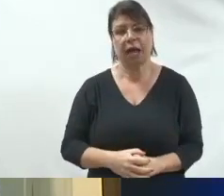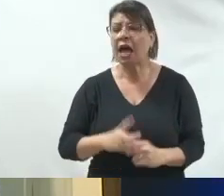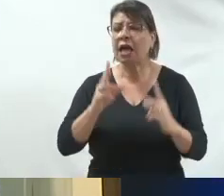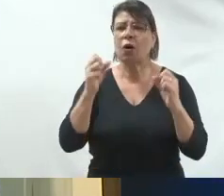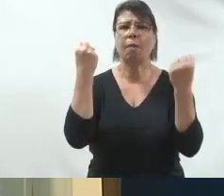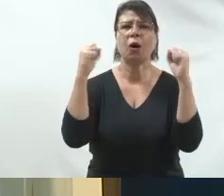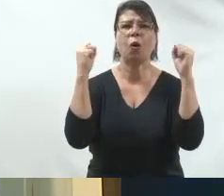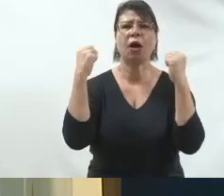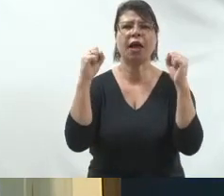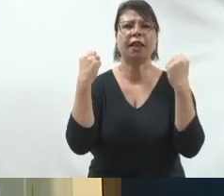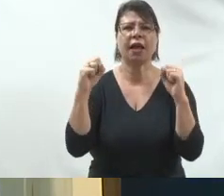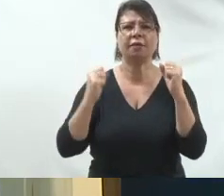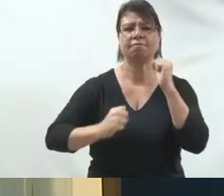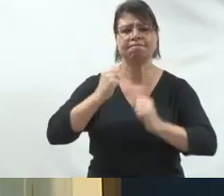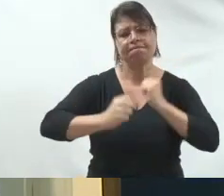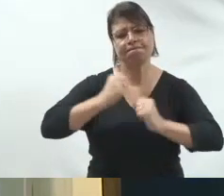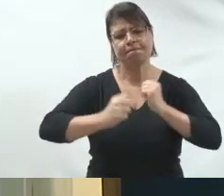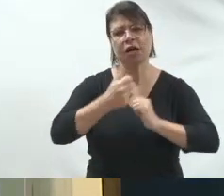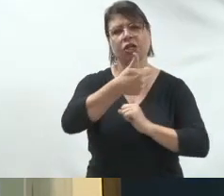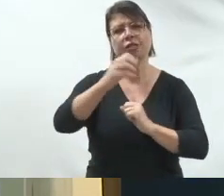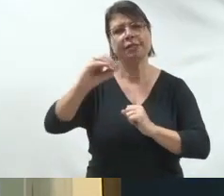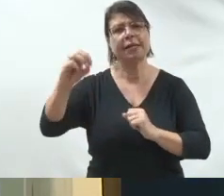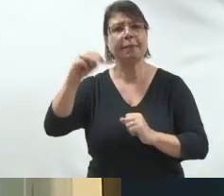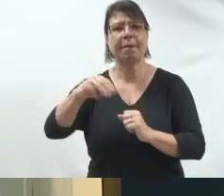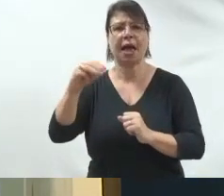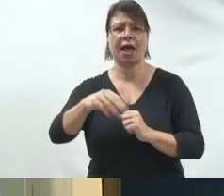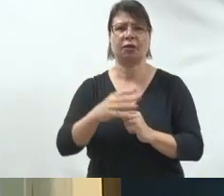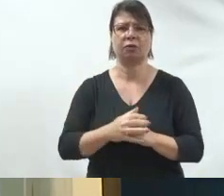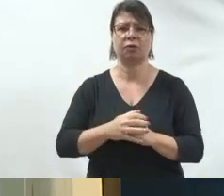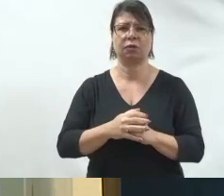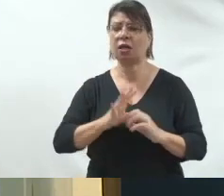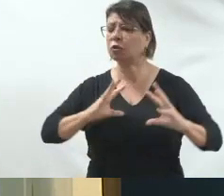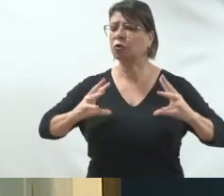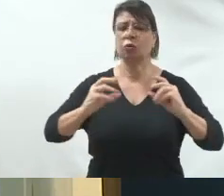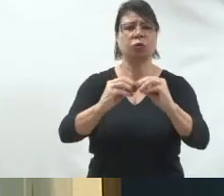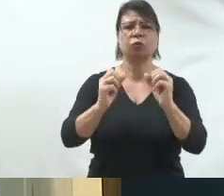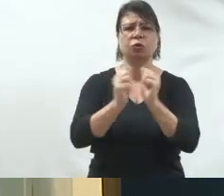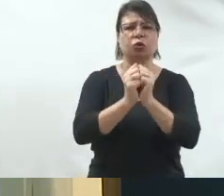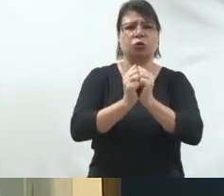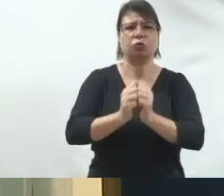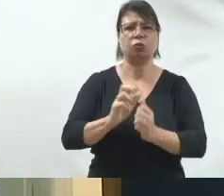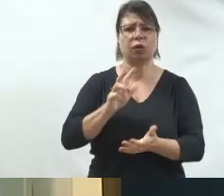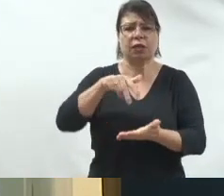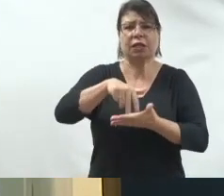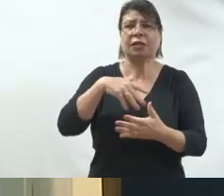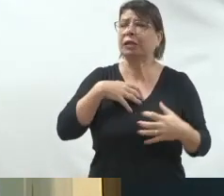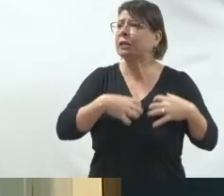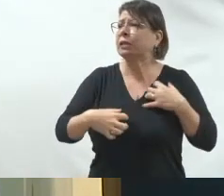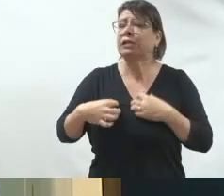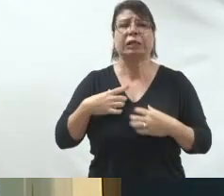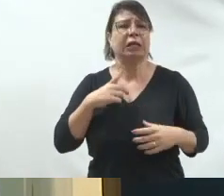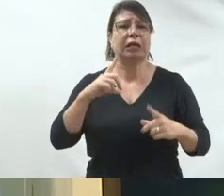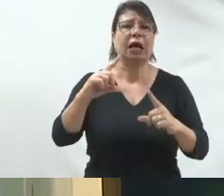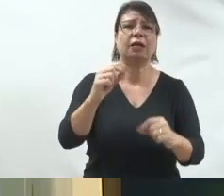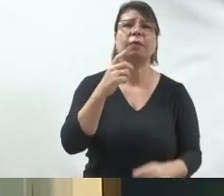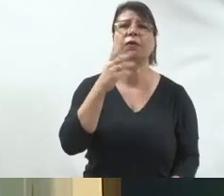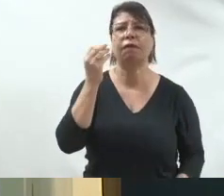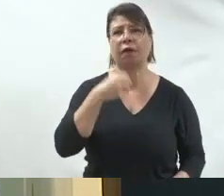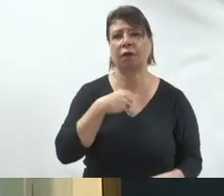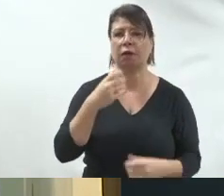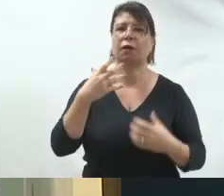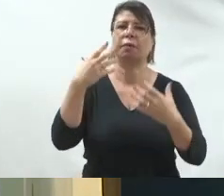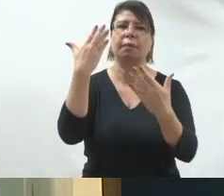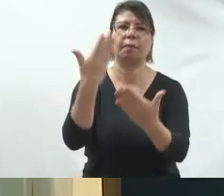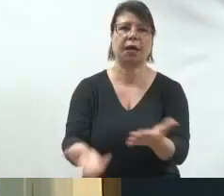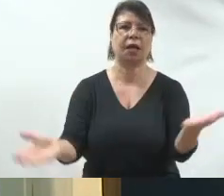E fica, às vezes, os comitês, ficam lá os assessores, fica o próprio candidato agoniado, falando assim, poxa, cadê o seu material, cadê as suas